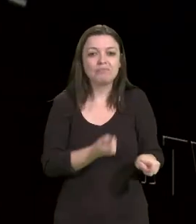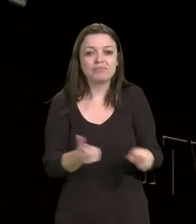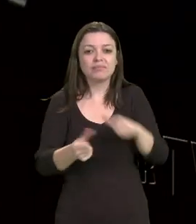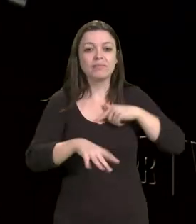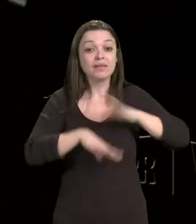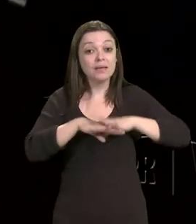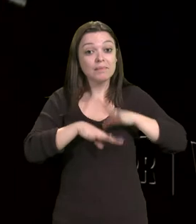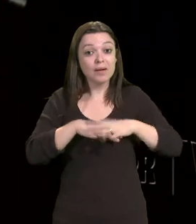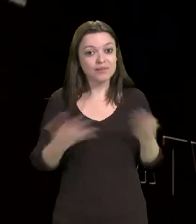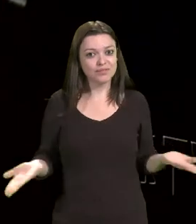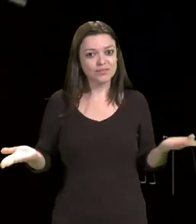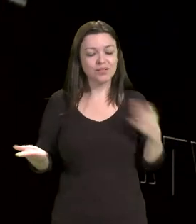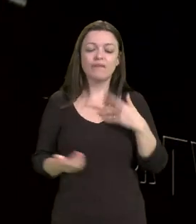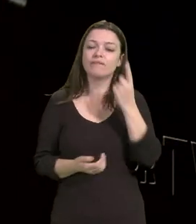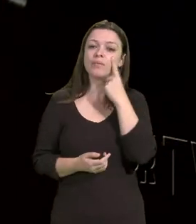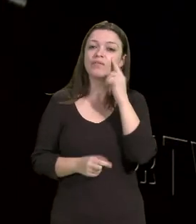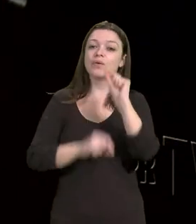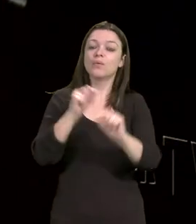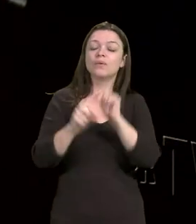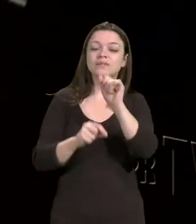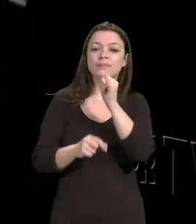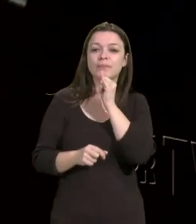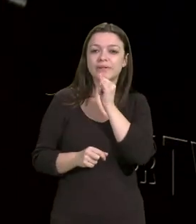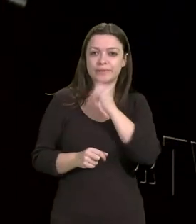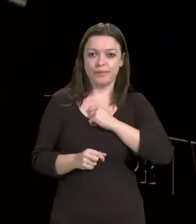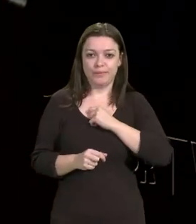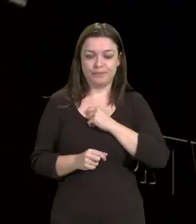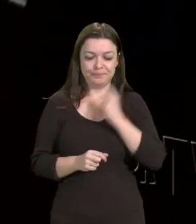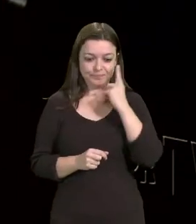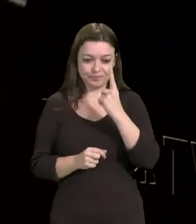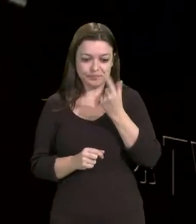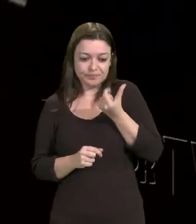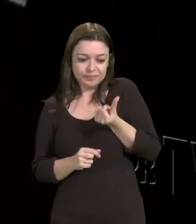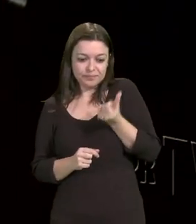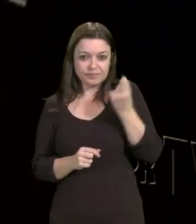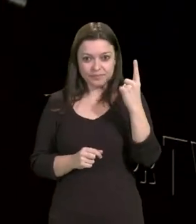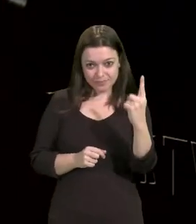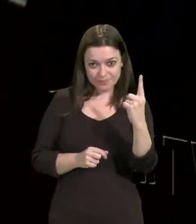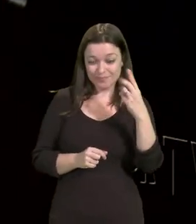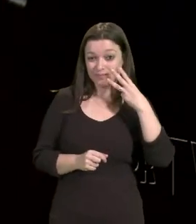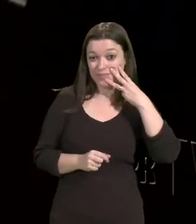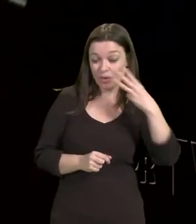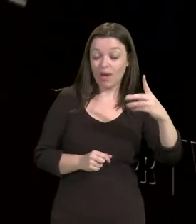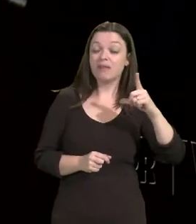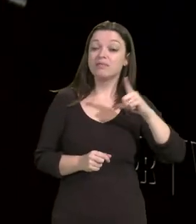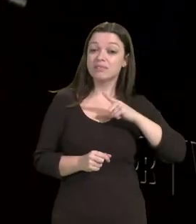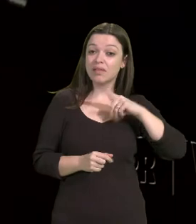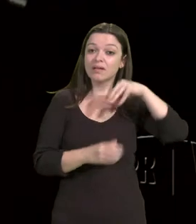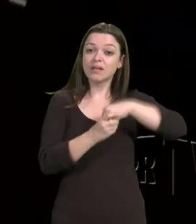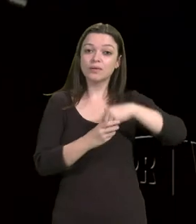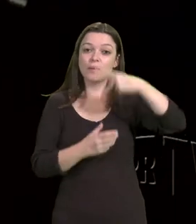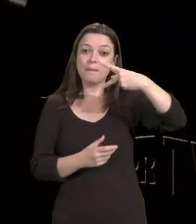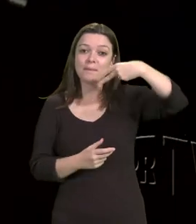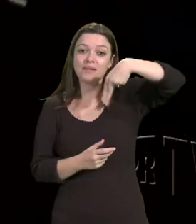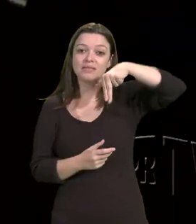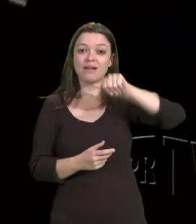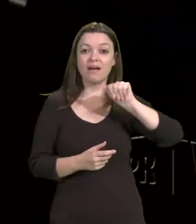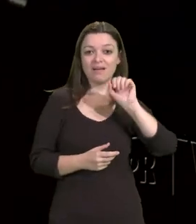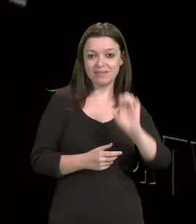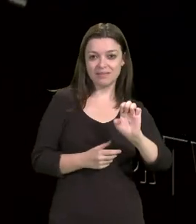161, tem uma parcela significativa do PNAES, ou seja, das verbas da assistência estudantil.